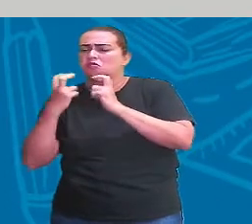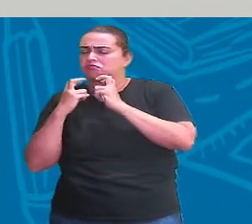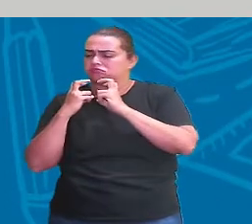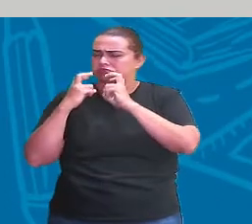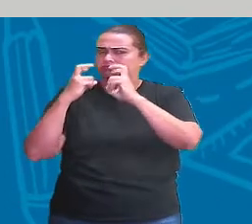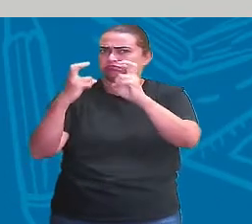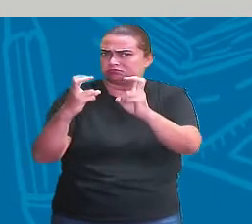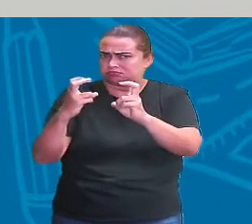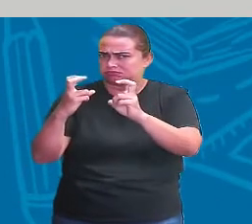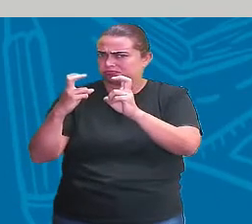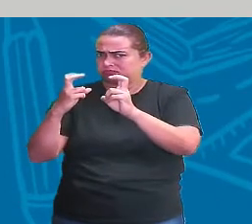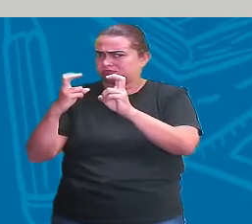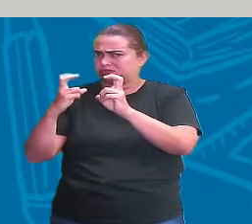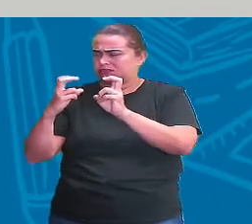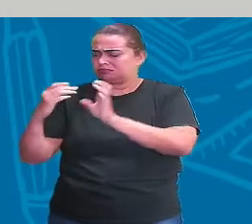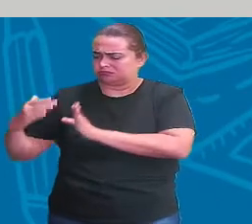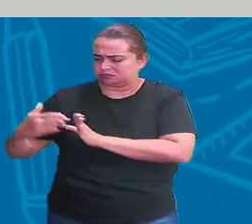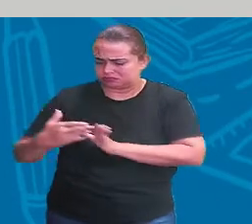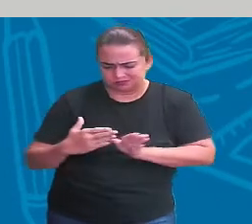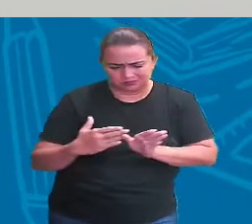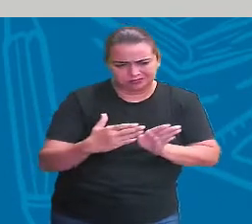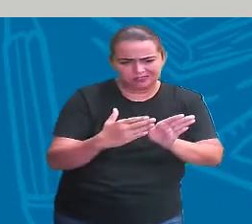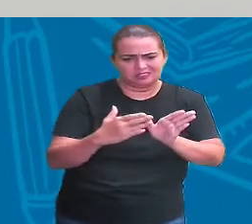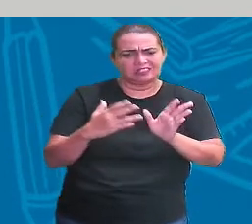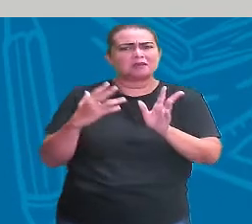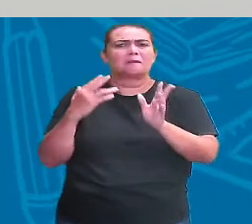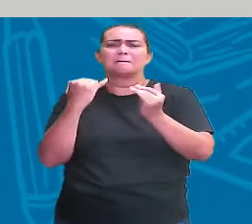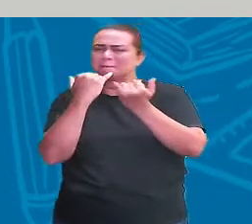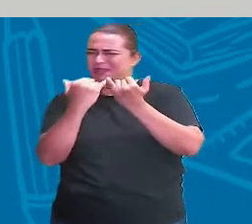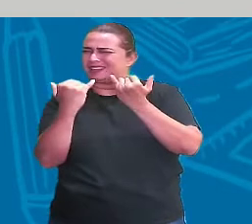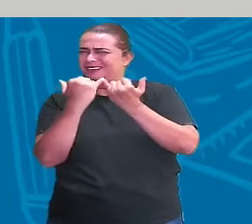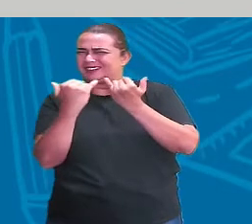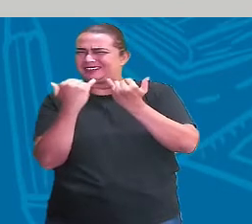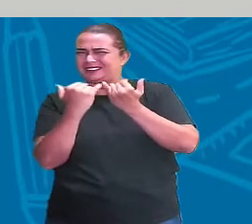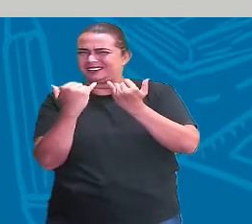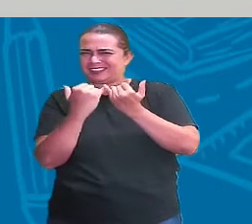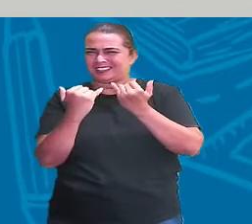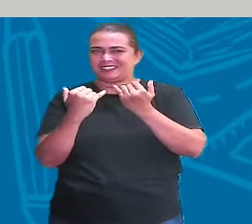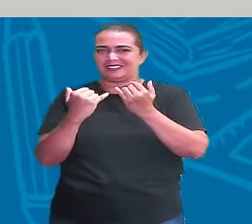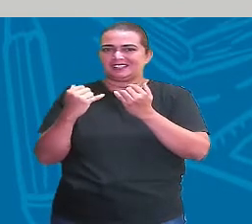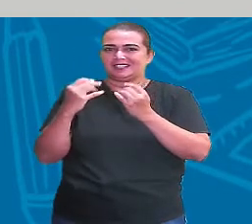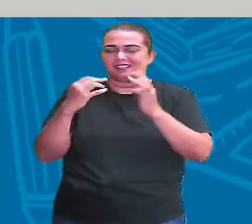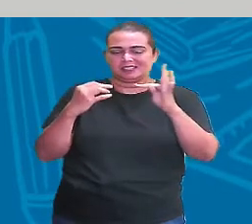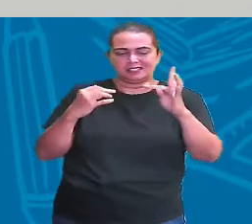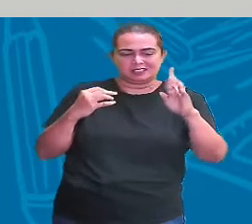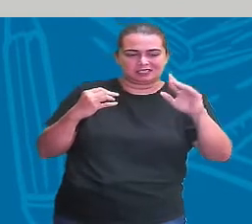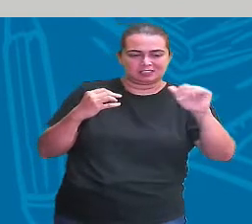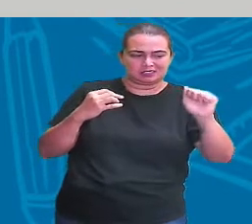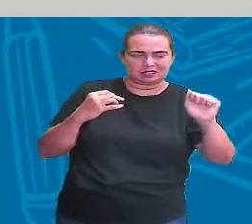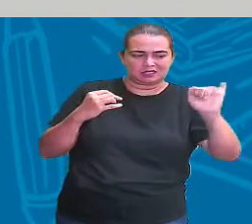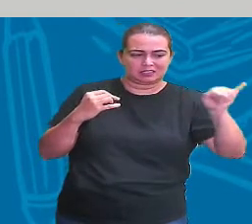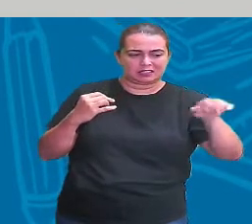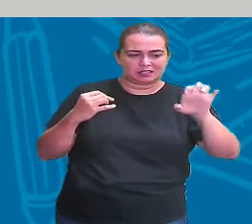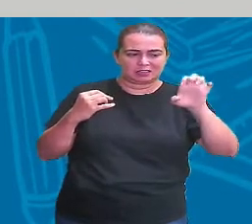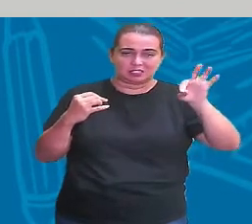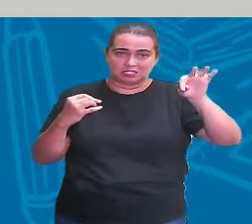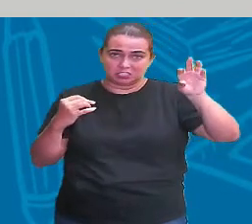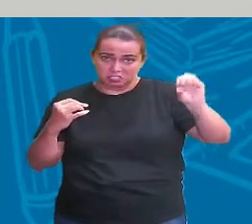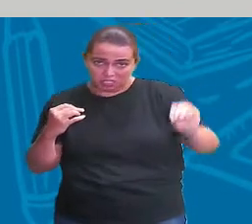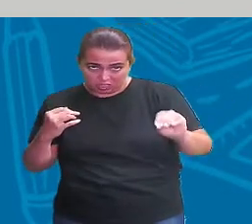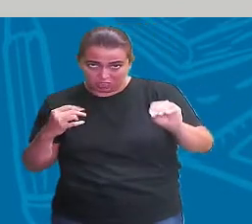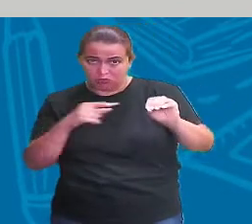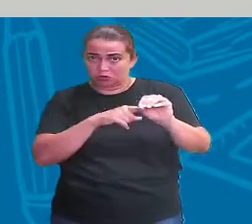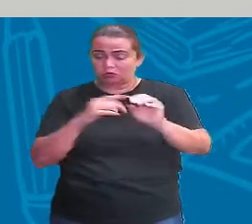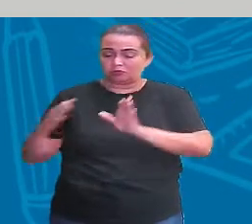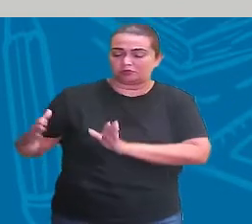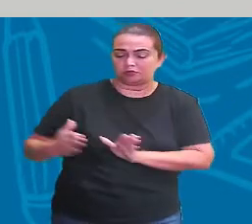sinônimos no caso, né, trajeto e o ITINERÁRIO. Se o ITINERÁRIO, ele é mais especificozinho, ele vai trazer os